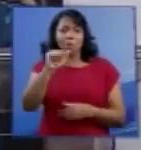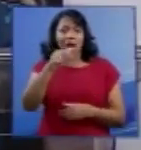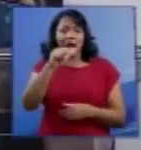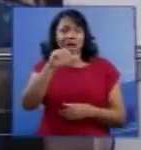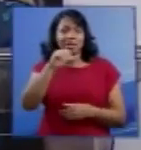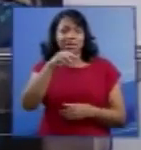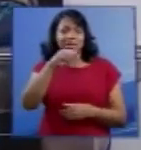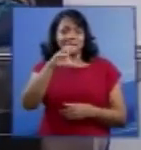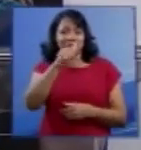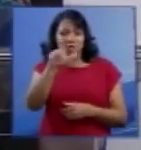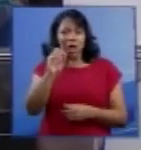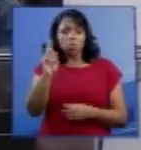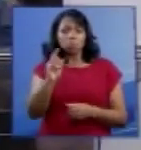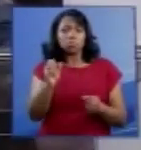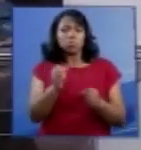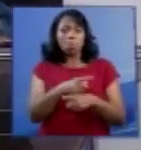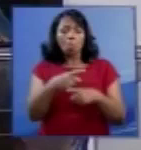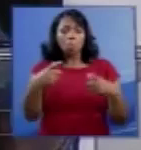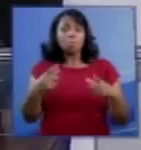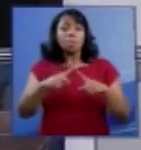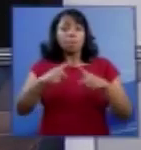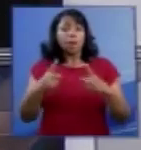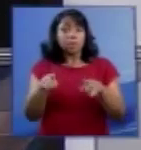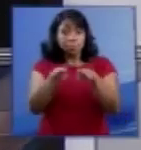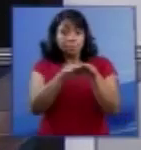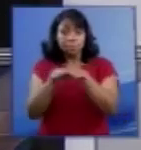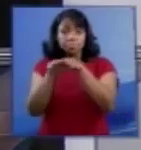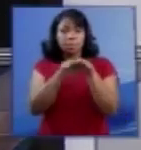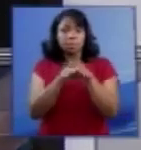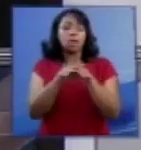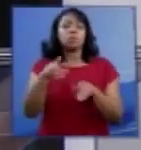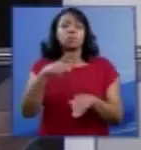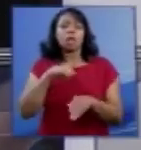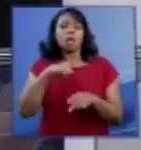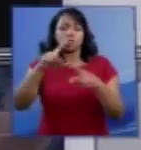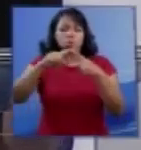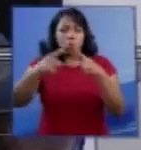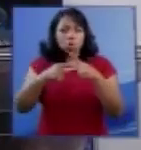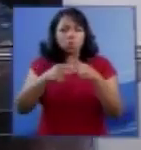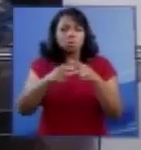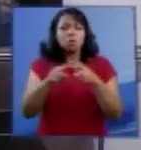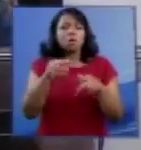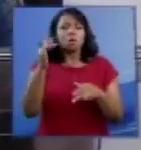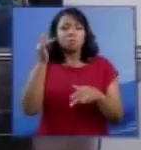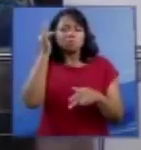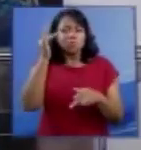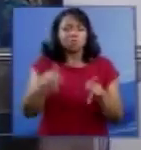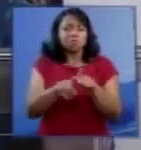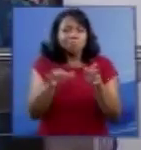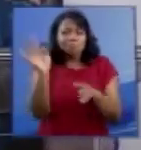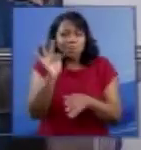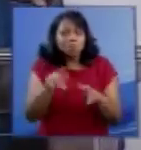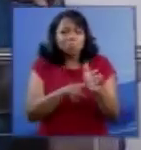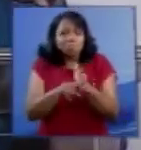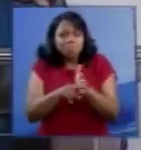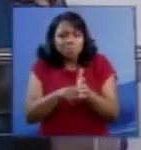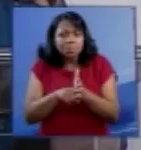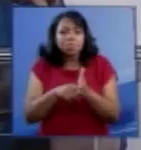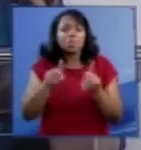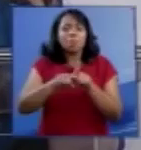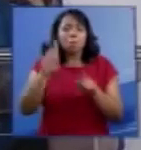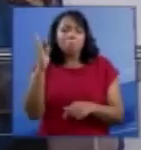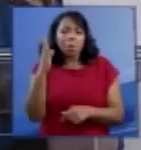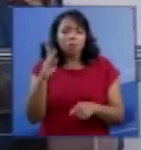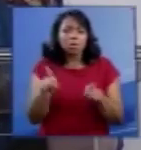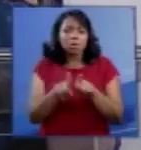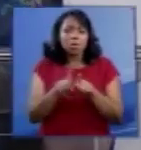muito complexas. Igualmente, dois físicos teóricos, Igor e Grishka Bogdanoff,